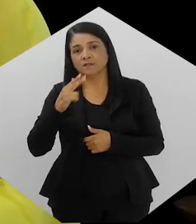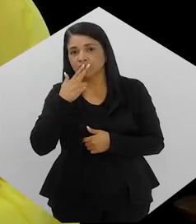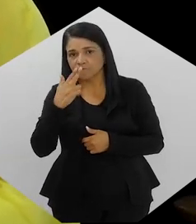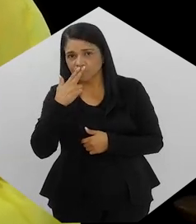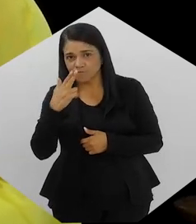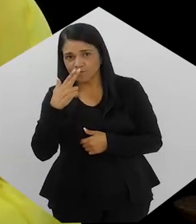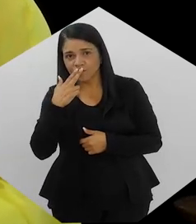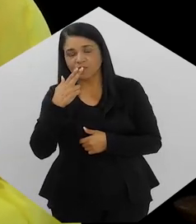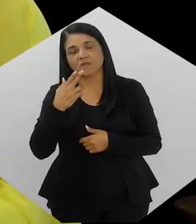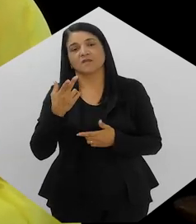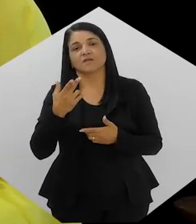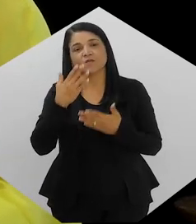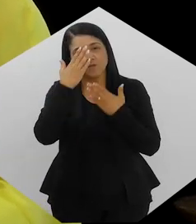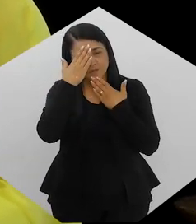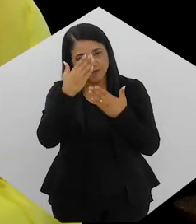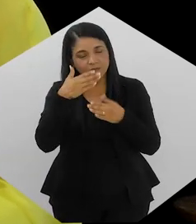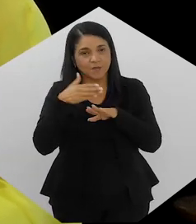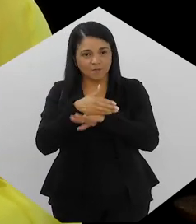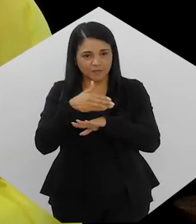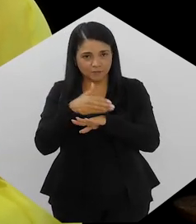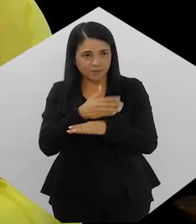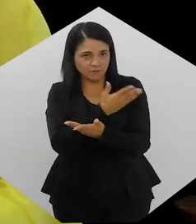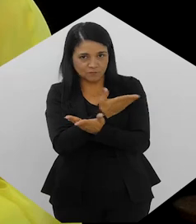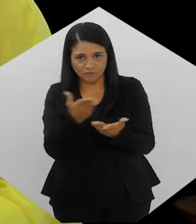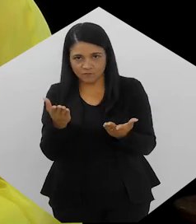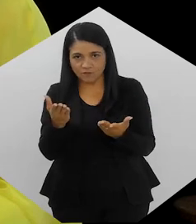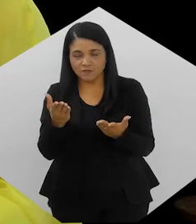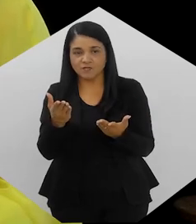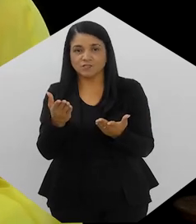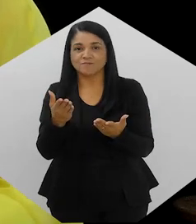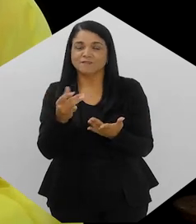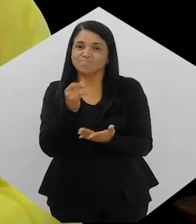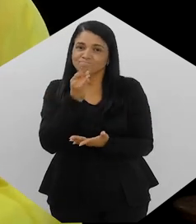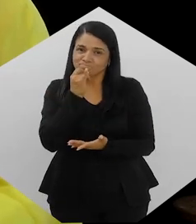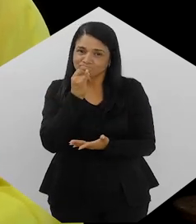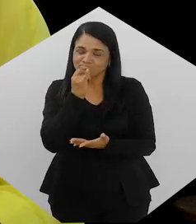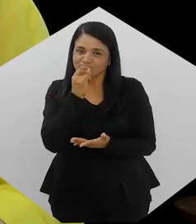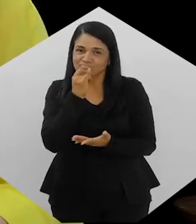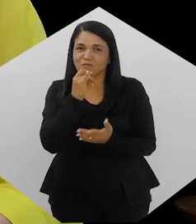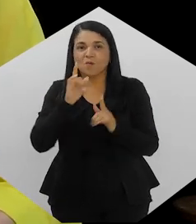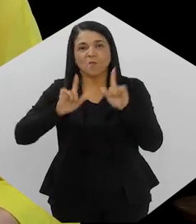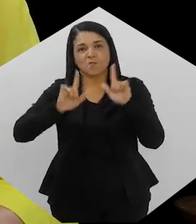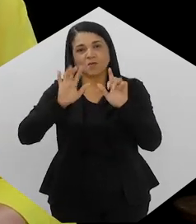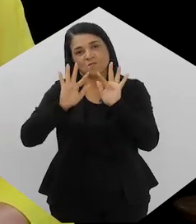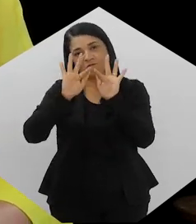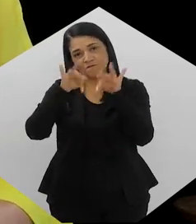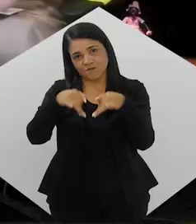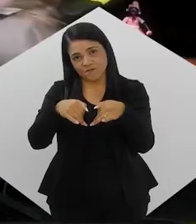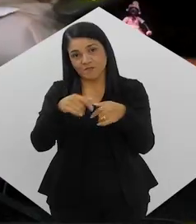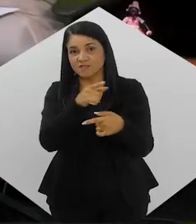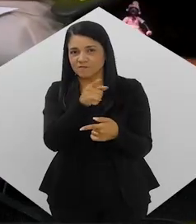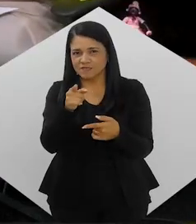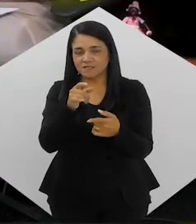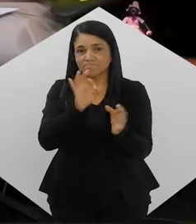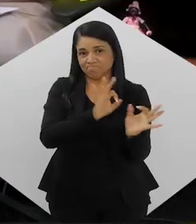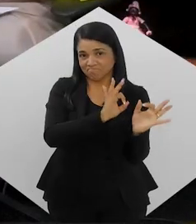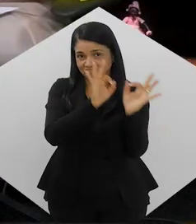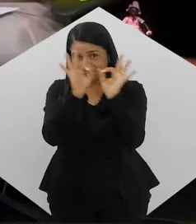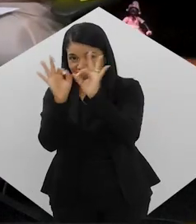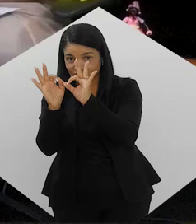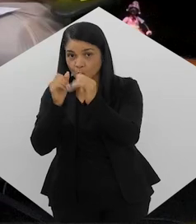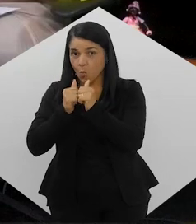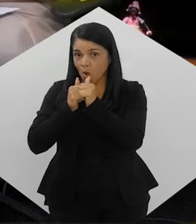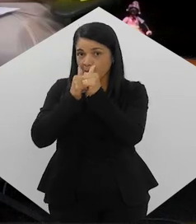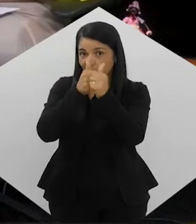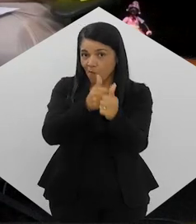retroceder. Muito obrigada mais uma vez pela participação de vocês, mas infelizmente o nosso programa chegou ao fim e se você